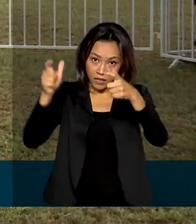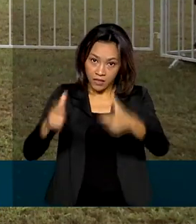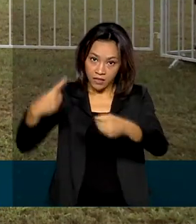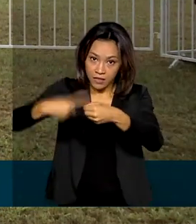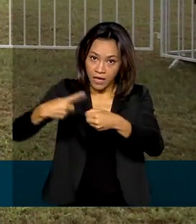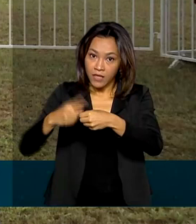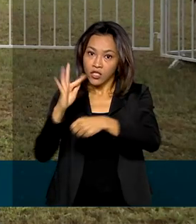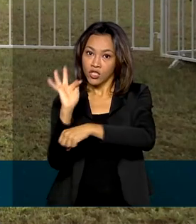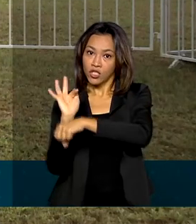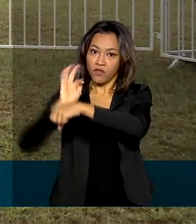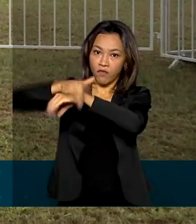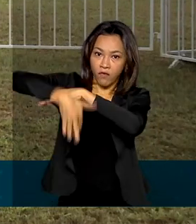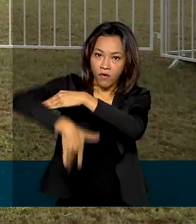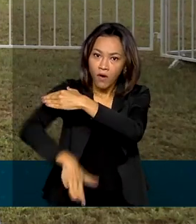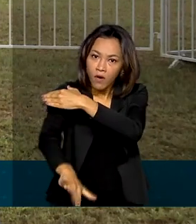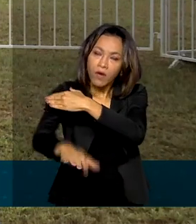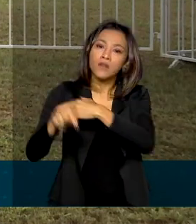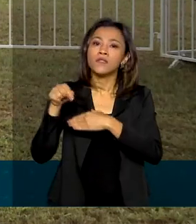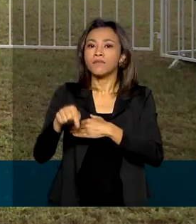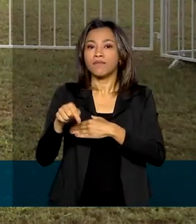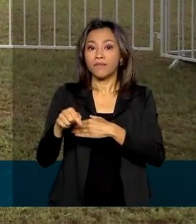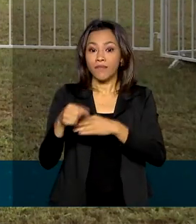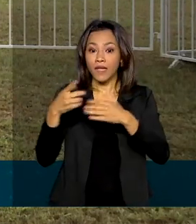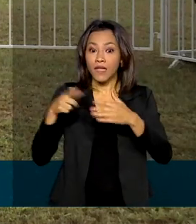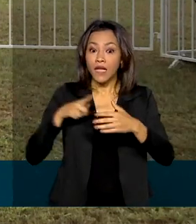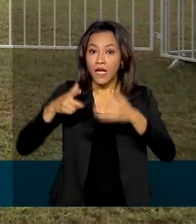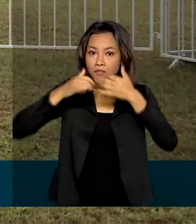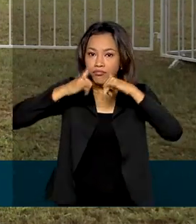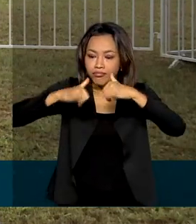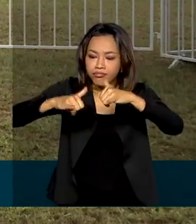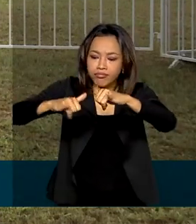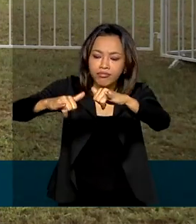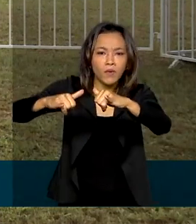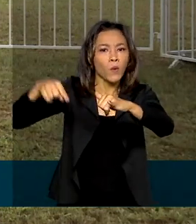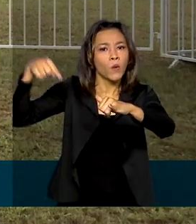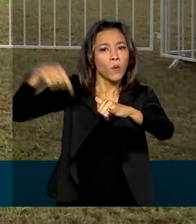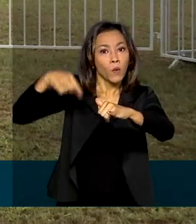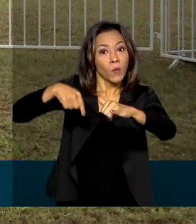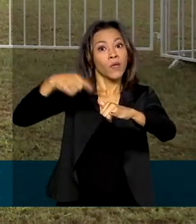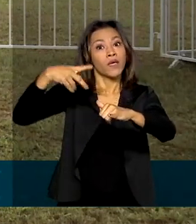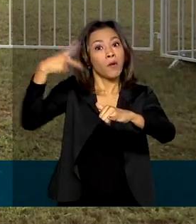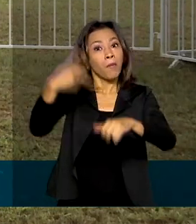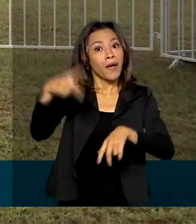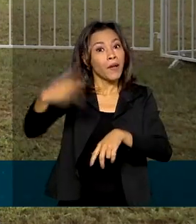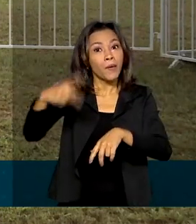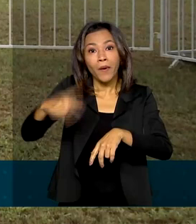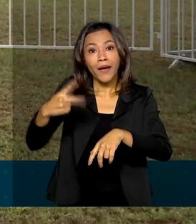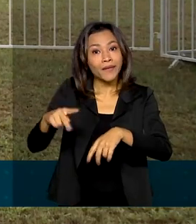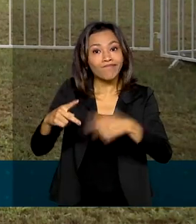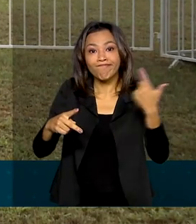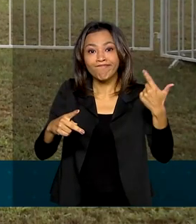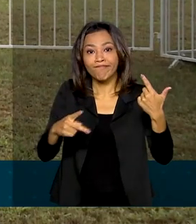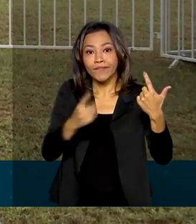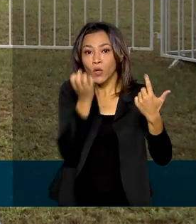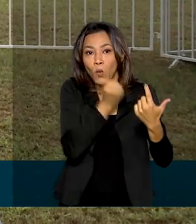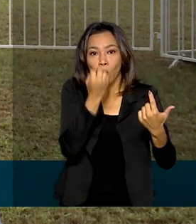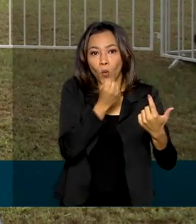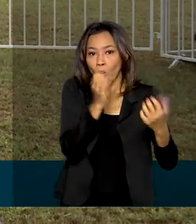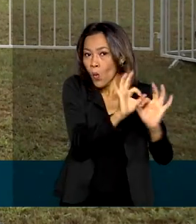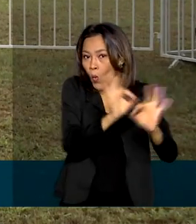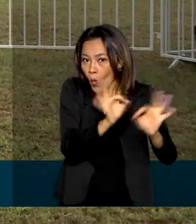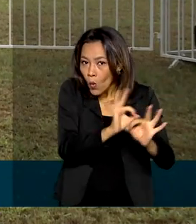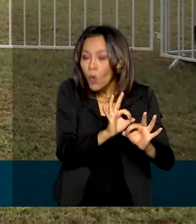energia produzida em Itaipu e converte a energia que o Paraguai não consome. E isso garante mais